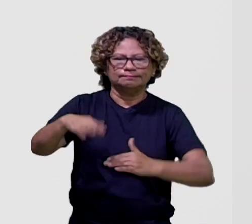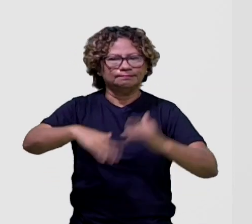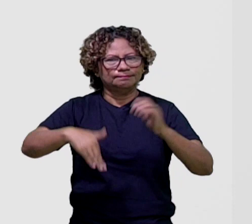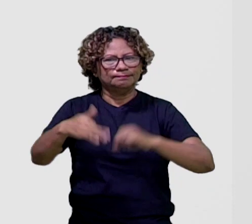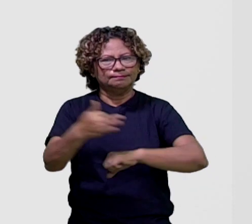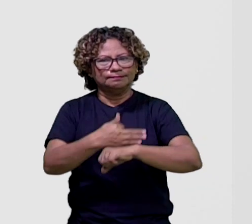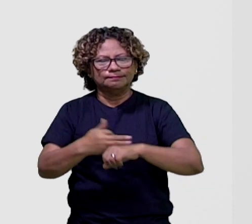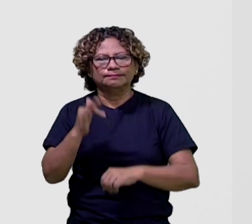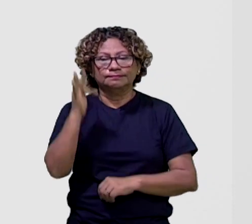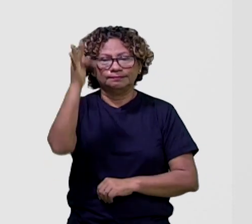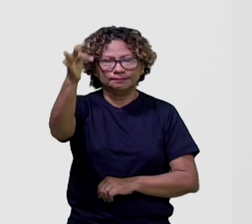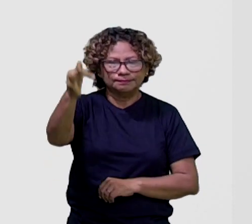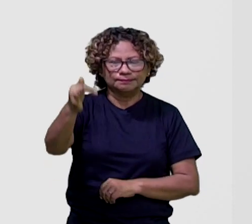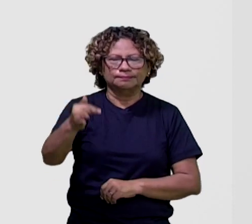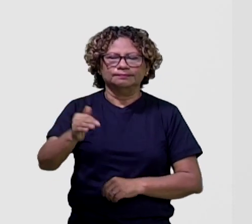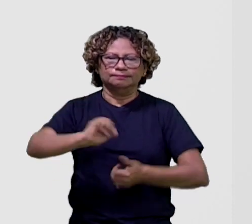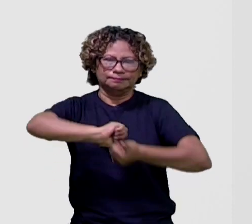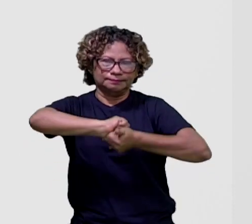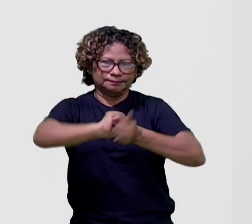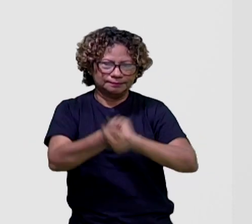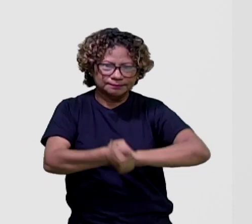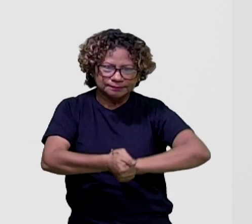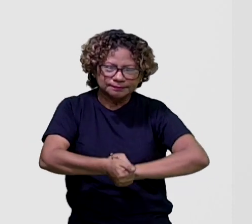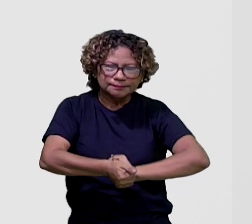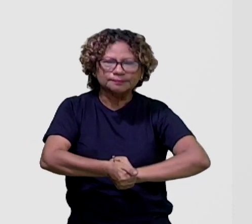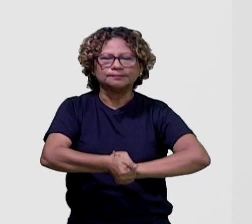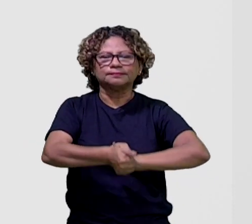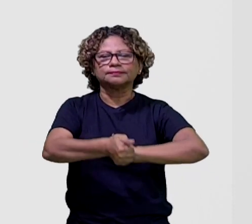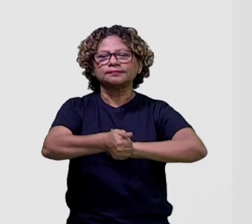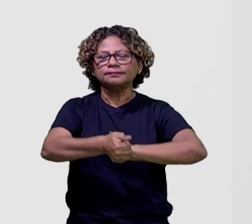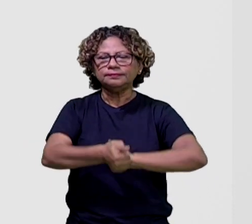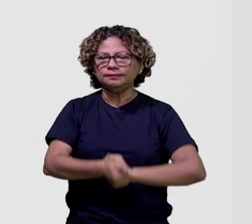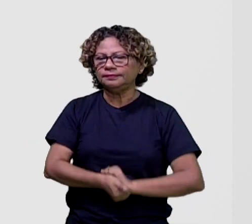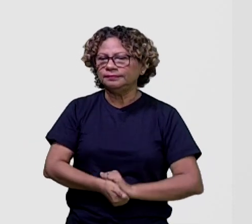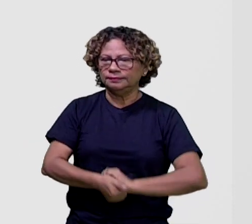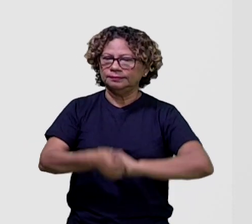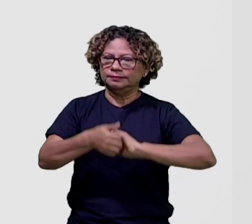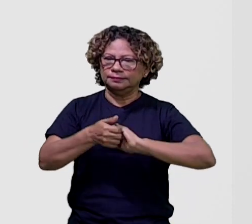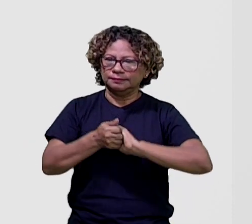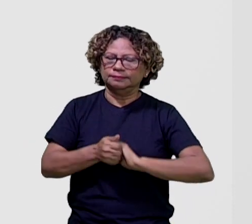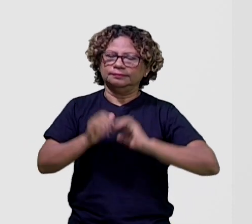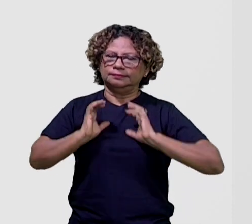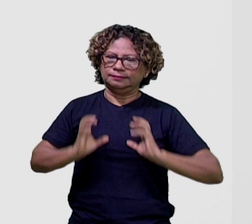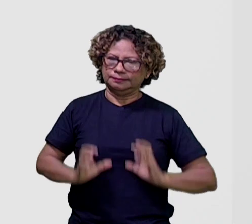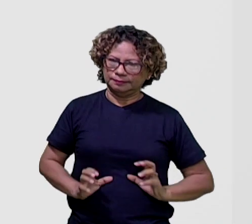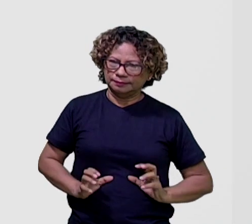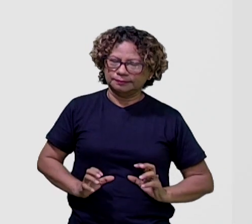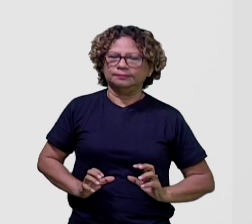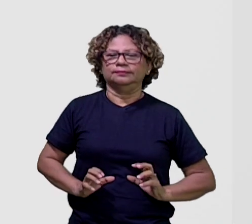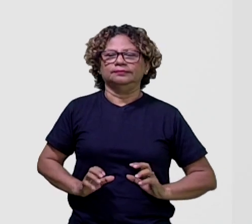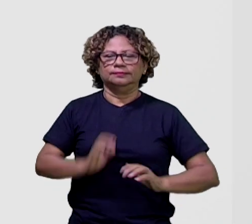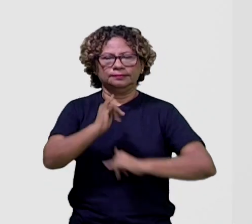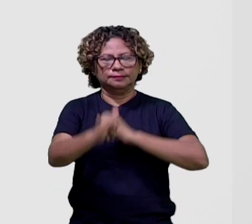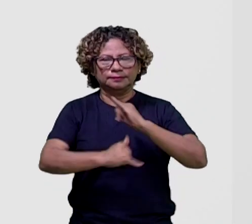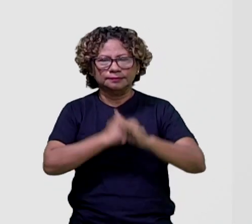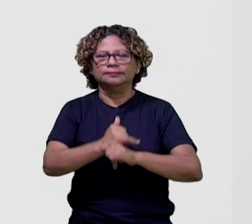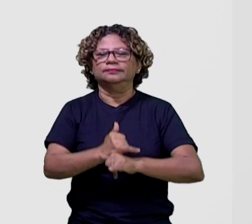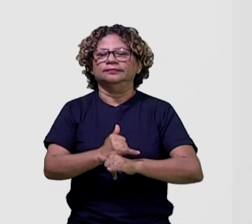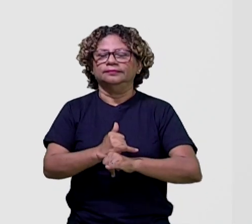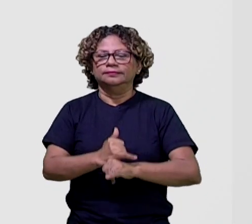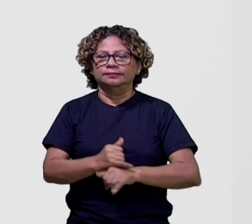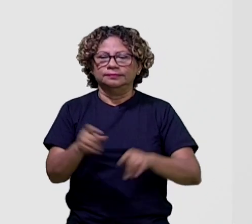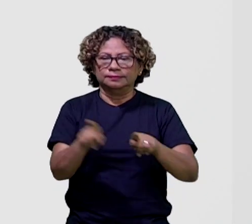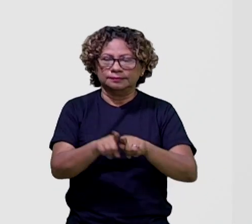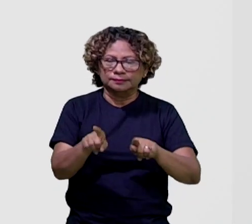futuro, esportes, etiqueta na internet. Então, escolhe aí. Além desses temas que a gente está